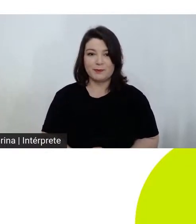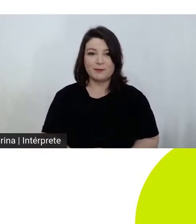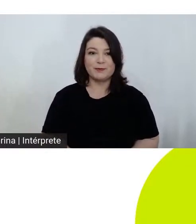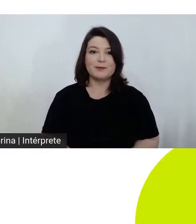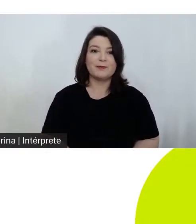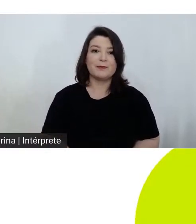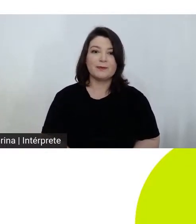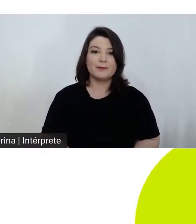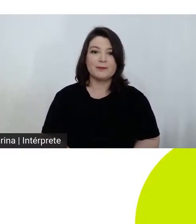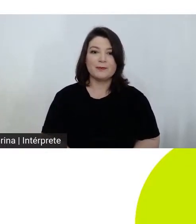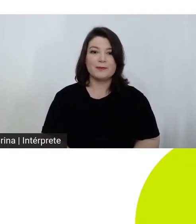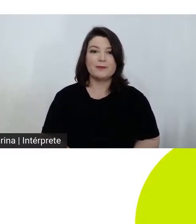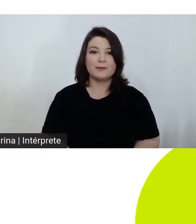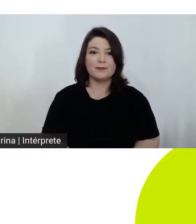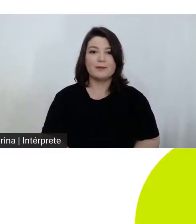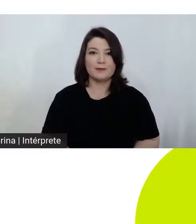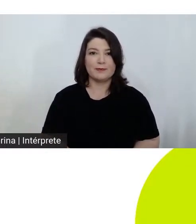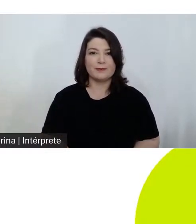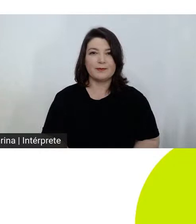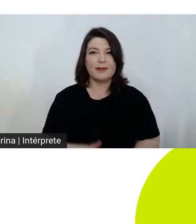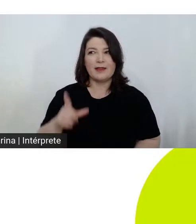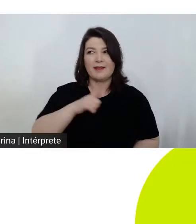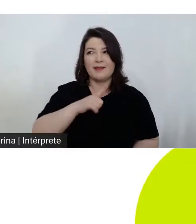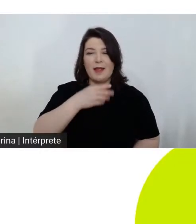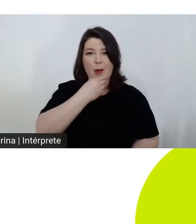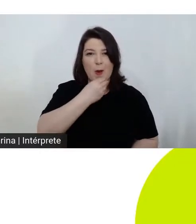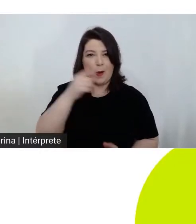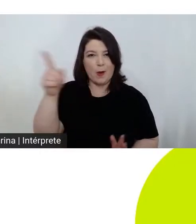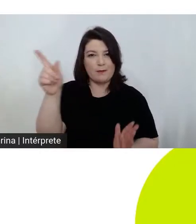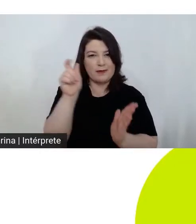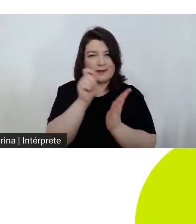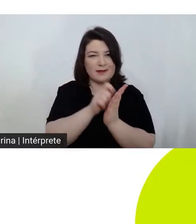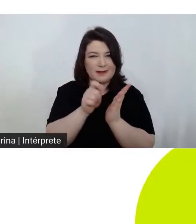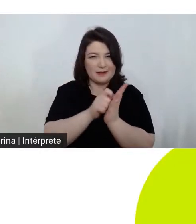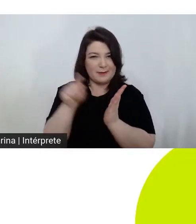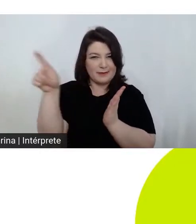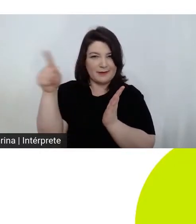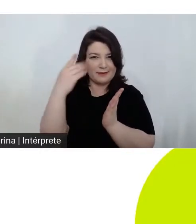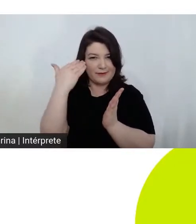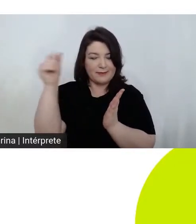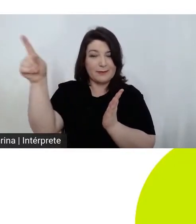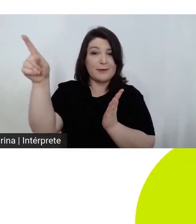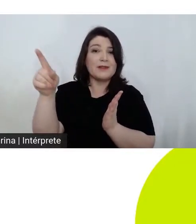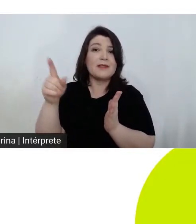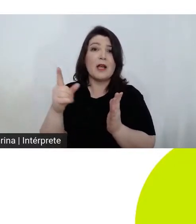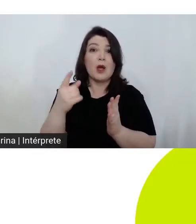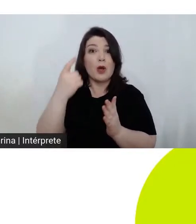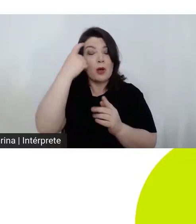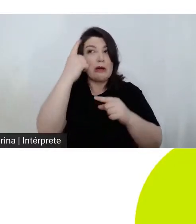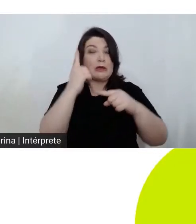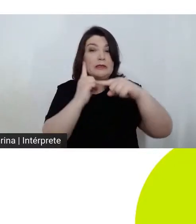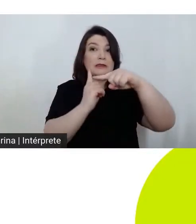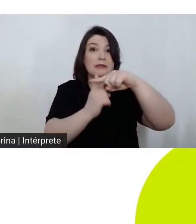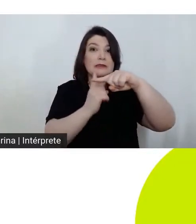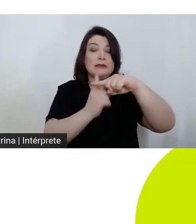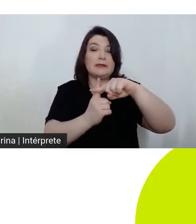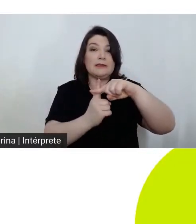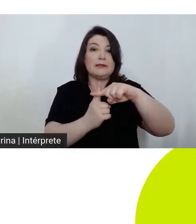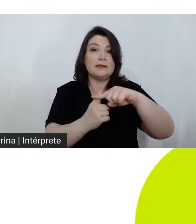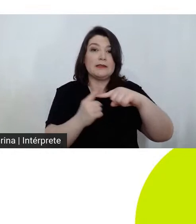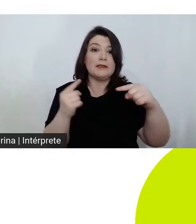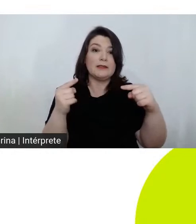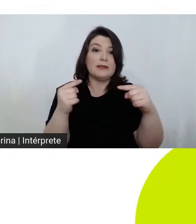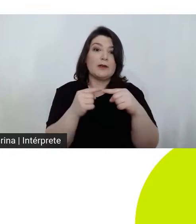e Schopenhauer utilizava esta noção de otimismo sem escrúpulos e ele aplica-se por exemplo ao caso de